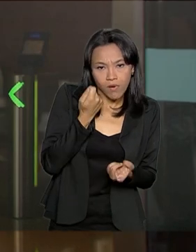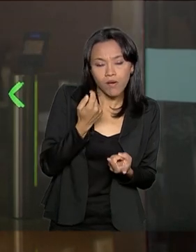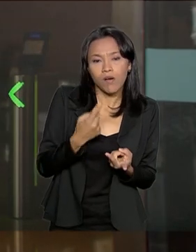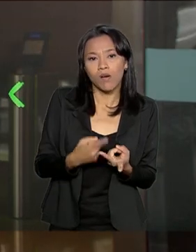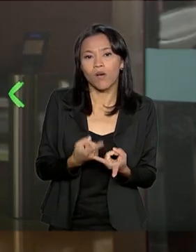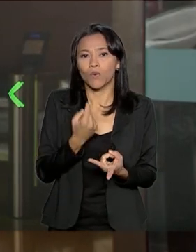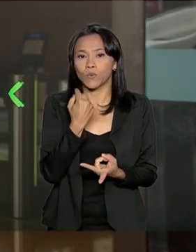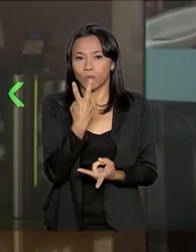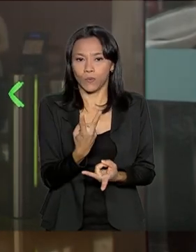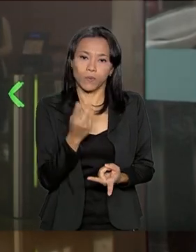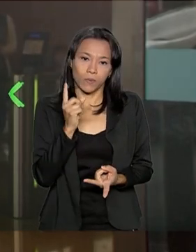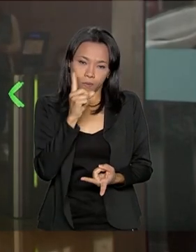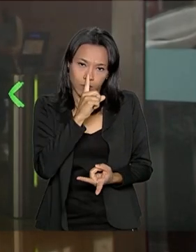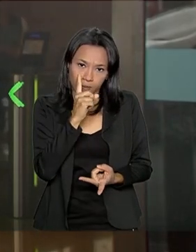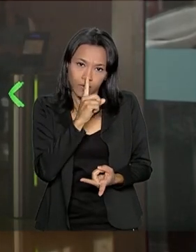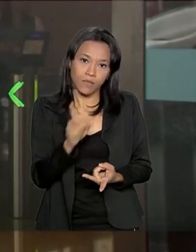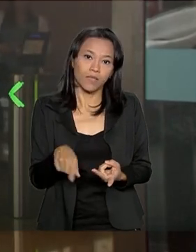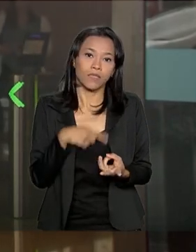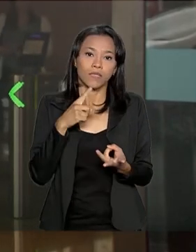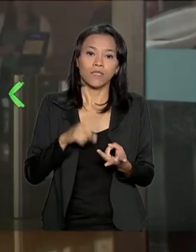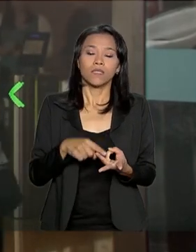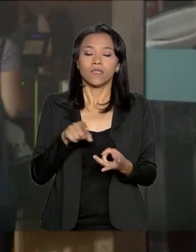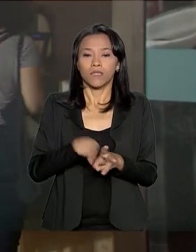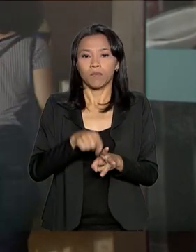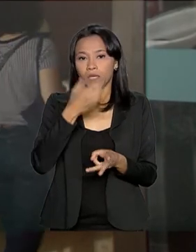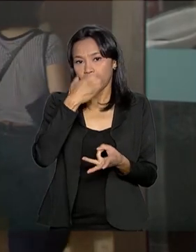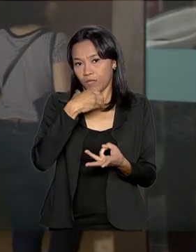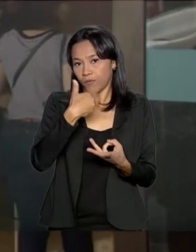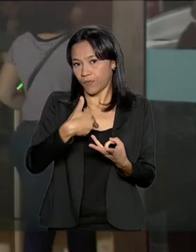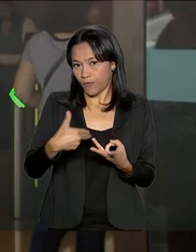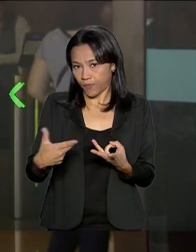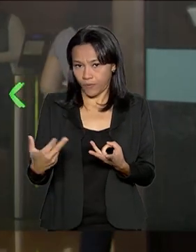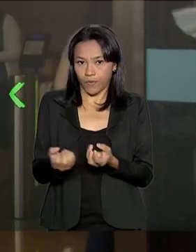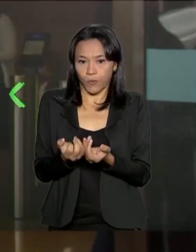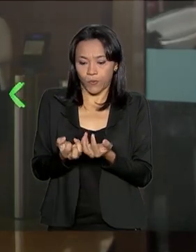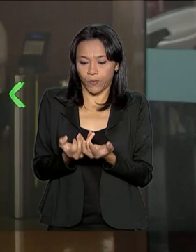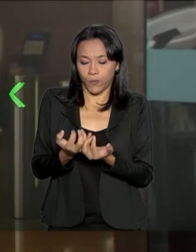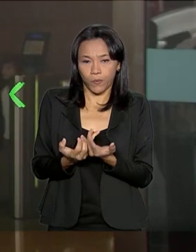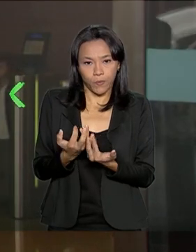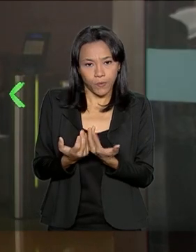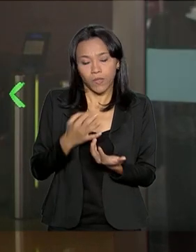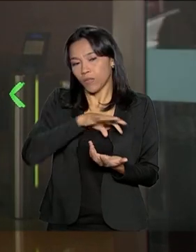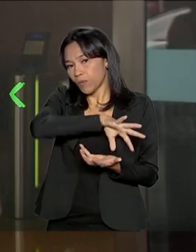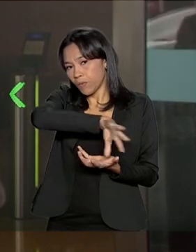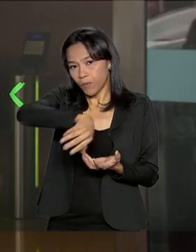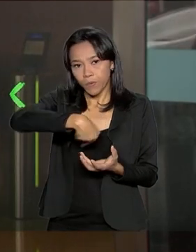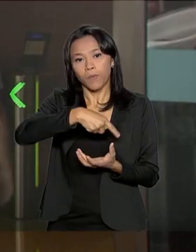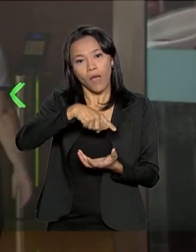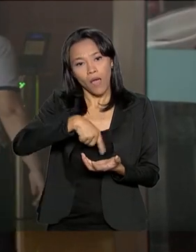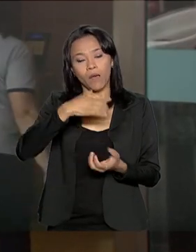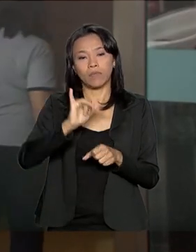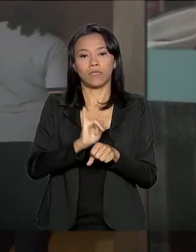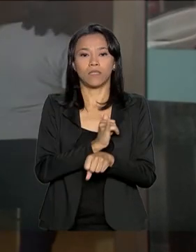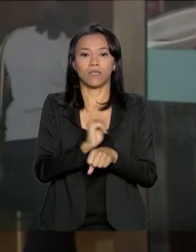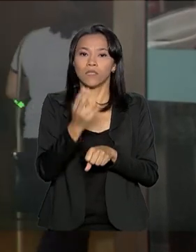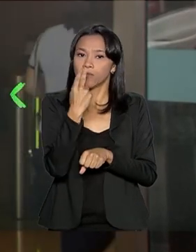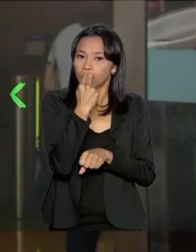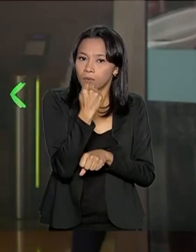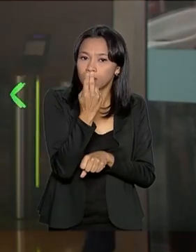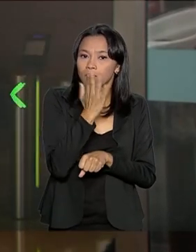bolachas água e sal e também fruta cozida. Todos esses alimentos fazem parte da dieta sólida, que já foi